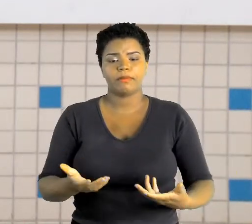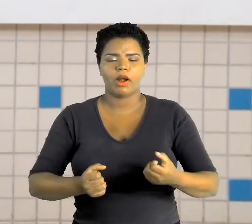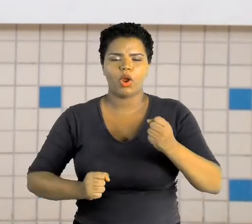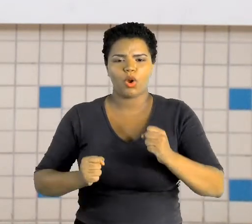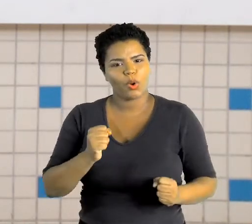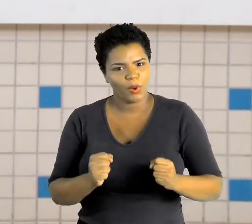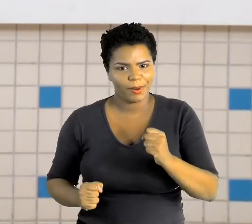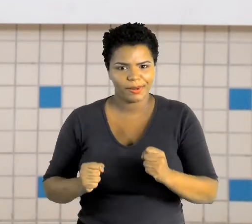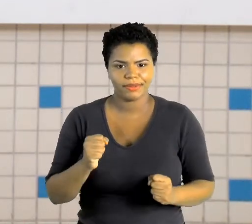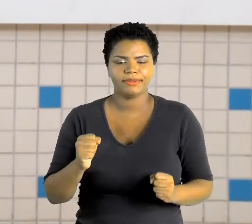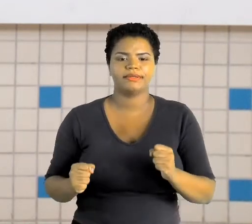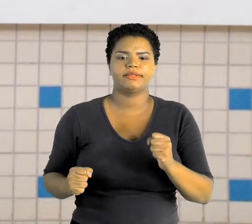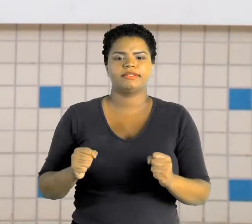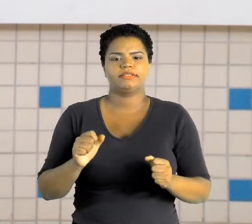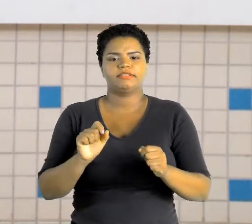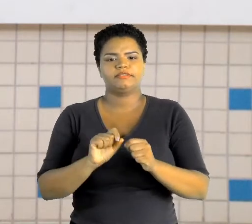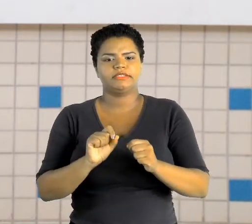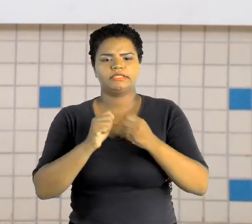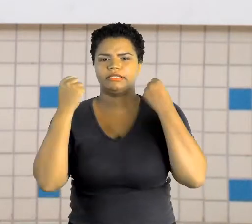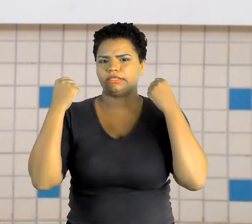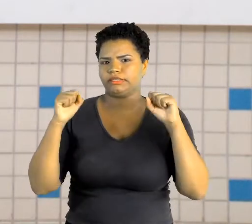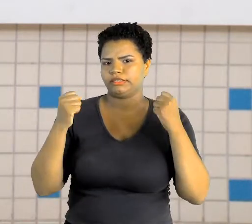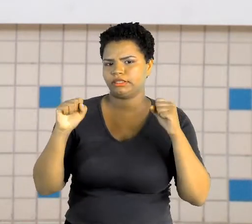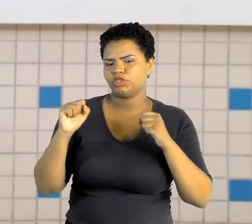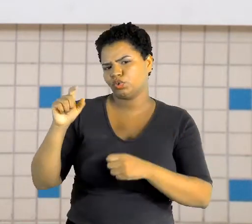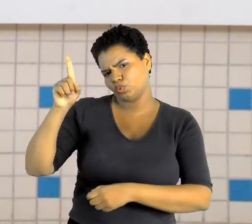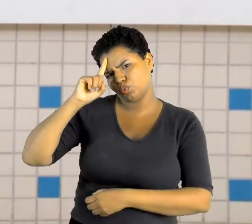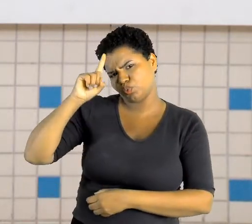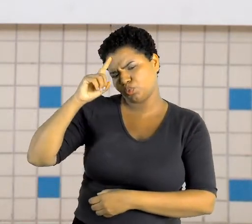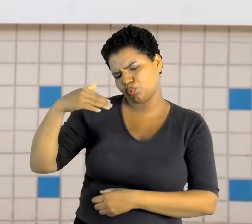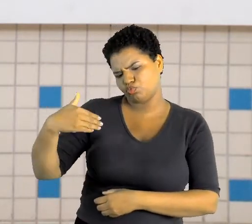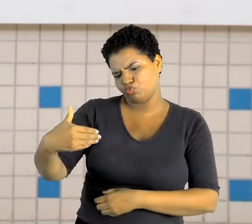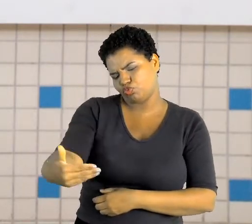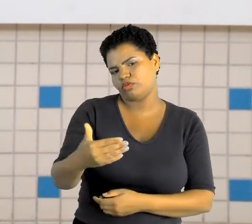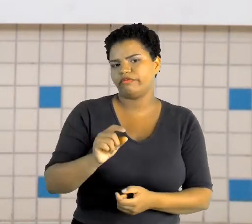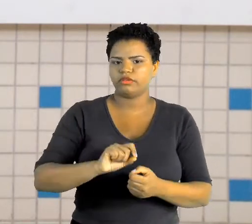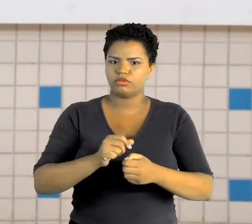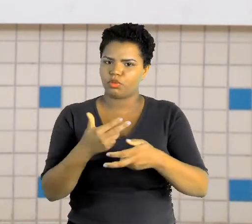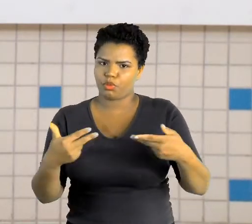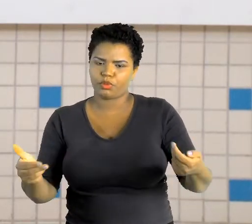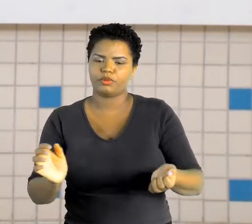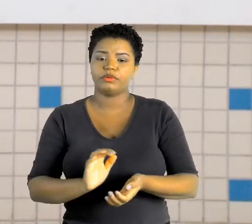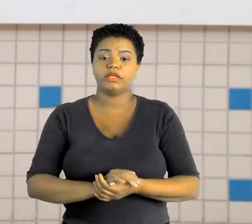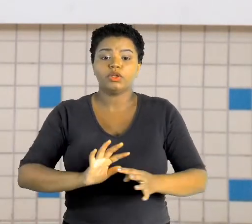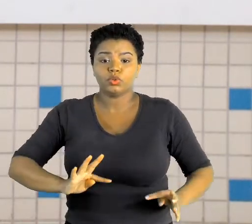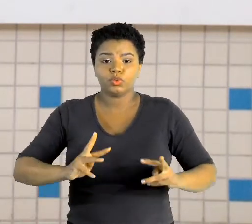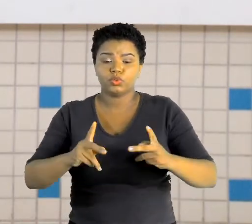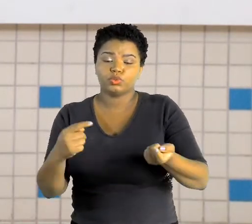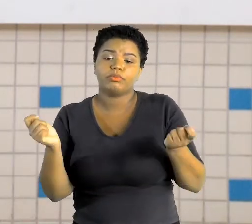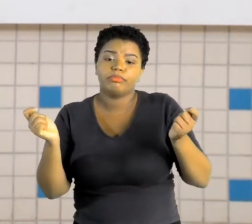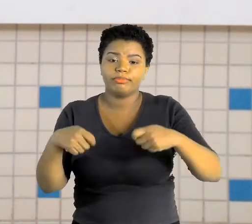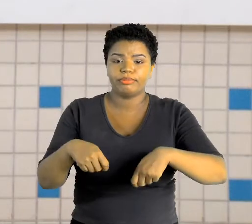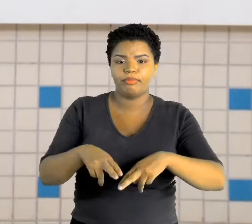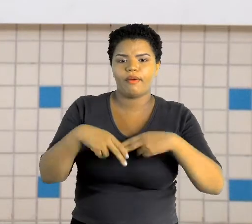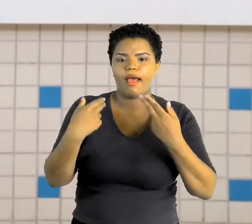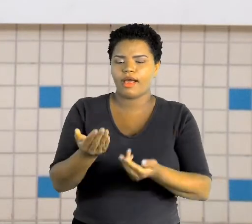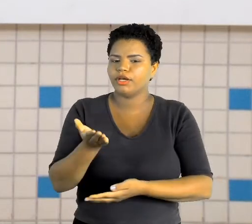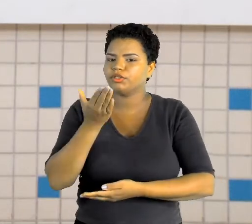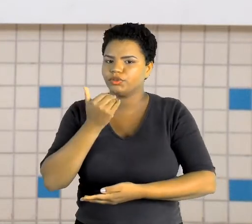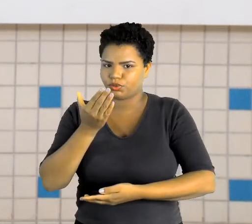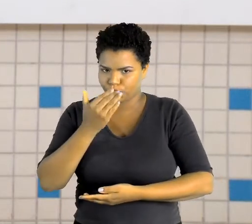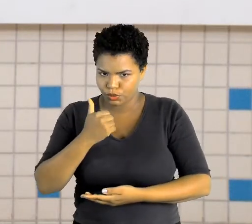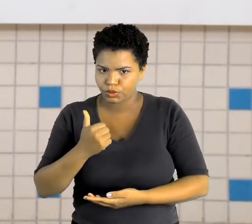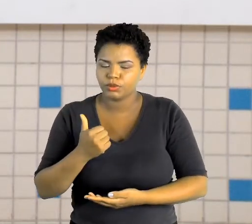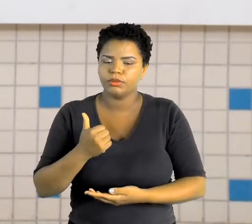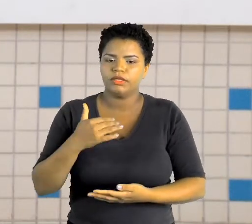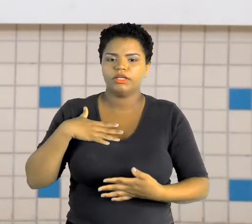fazer as nossas atividades no dia a dia. Então, tudo isso só é possível porque nós ingerimos alimentos e o